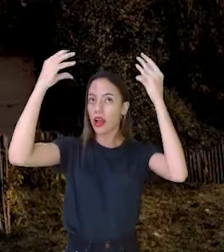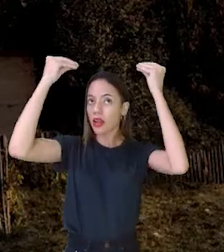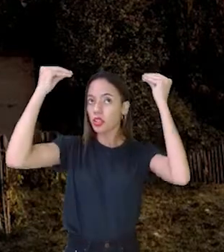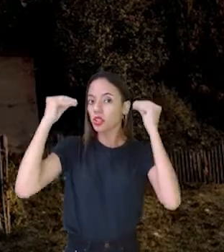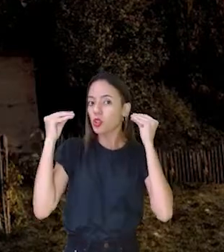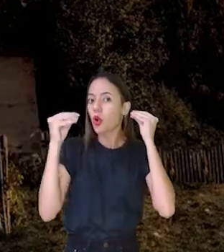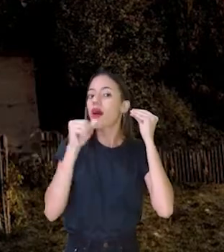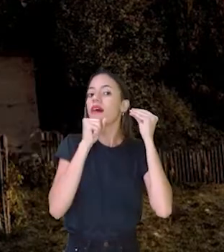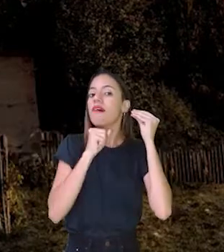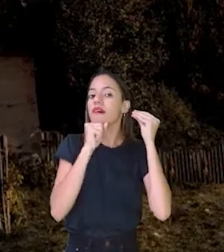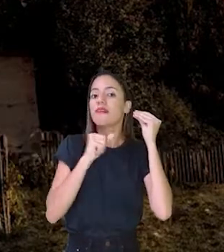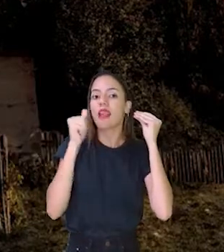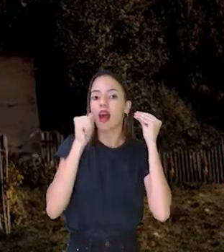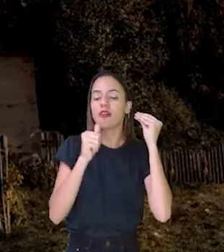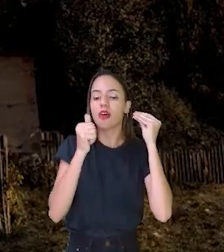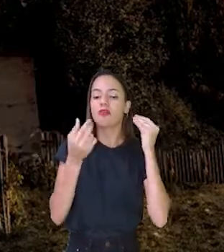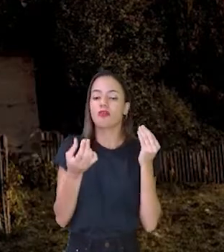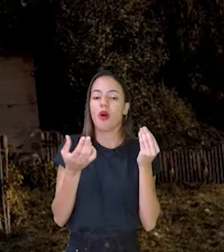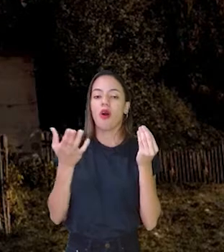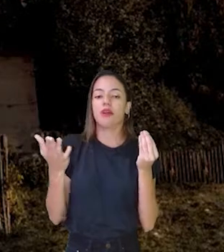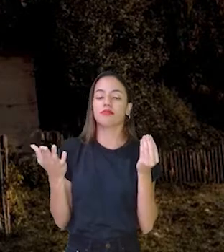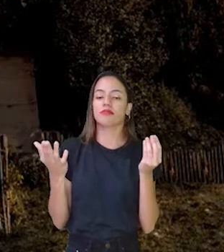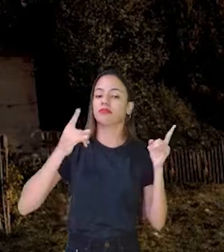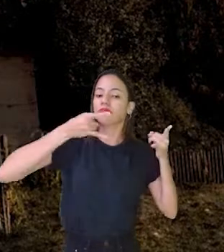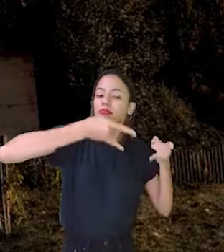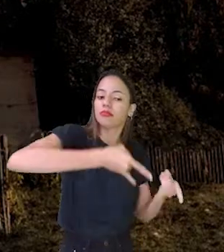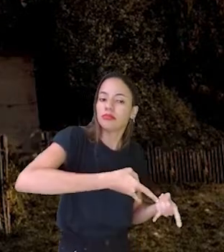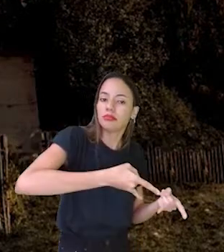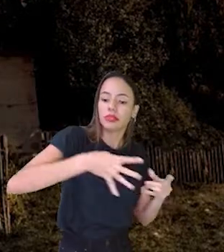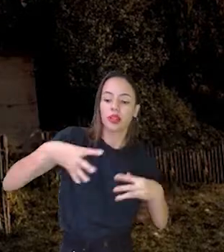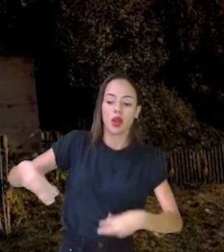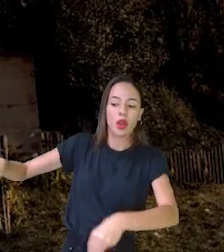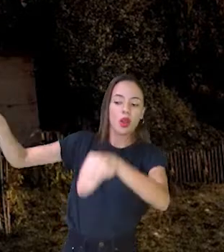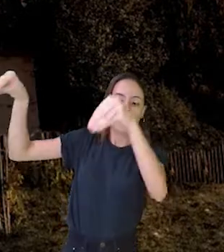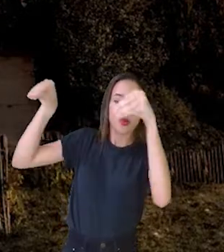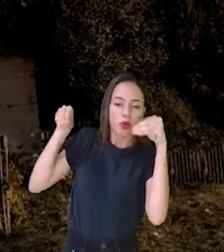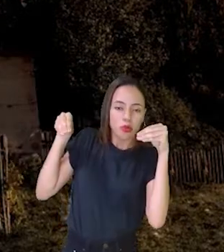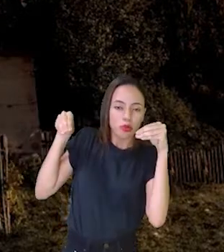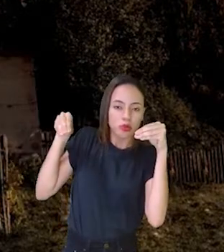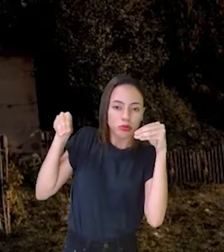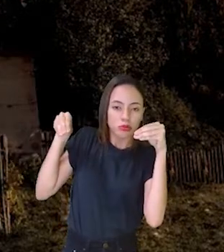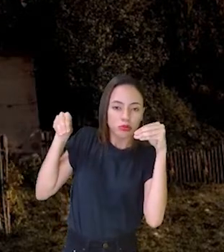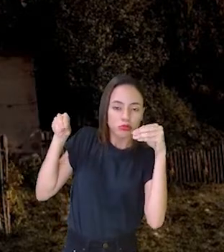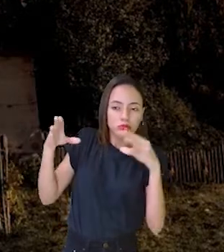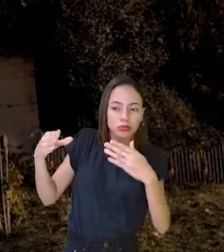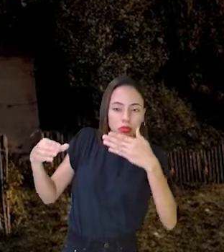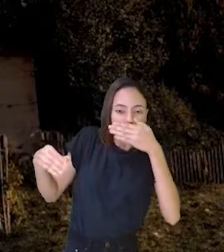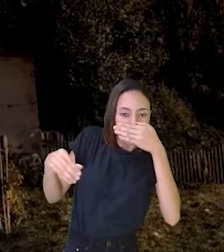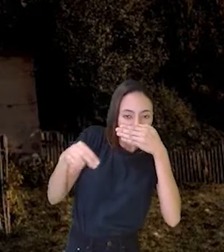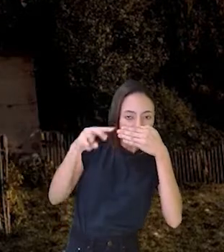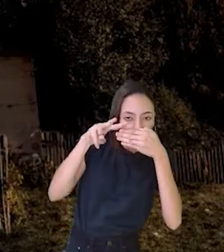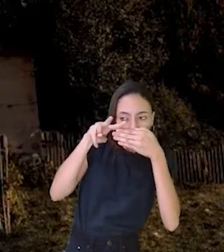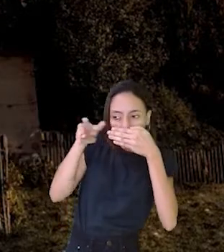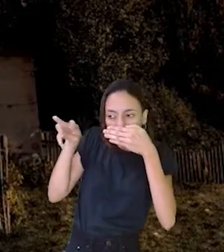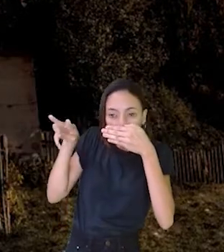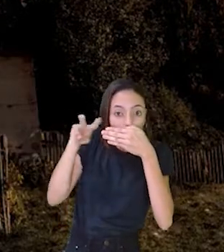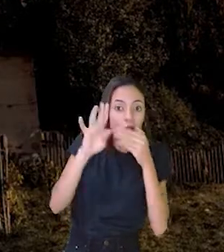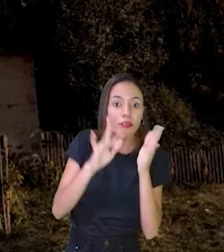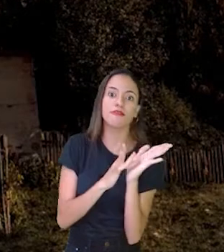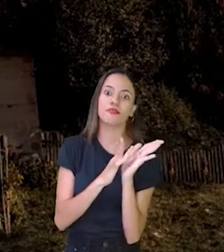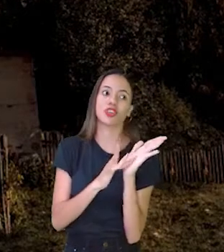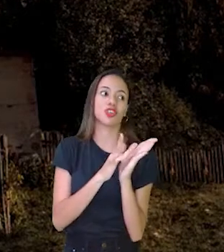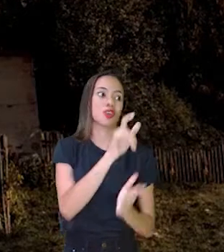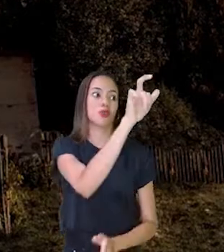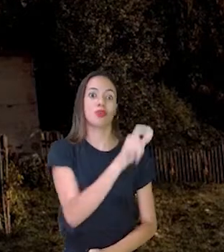E ó Deitar na sua cama Se cobriu com a manta E ficou lá Se disfarçando de vovó